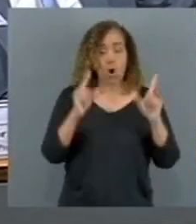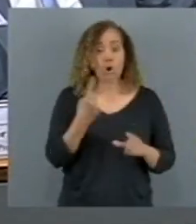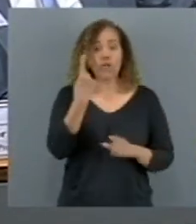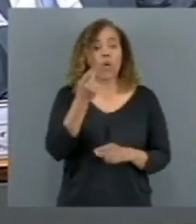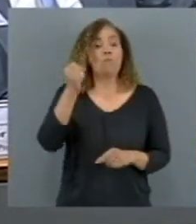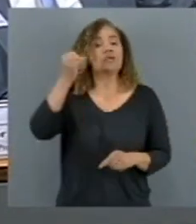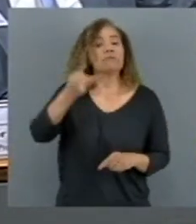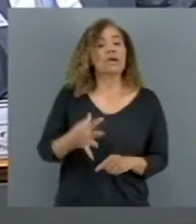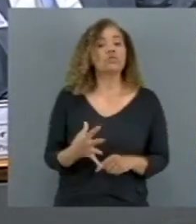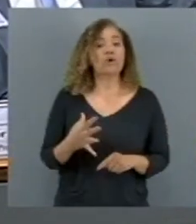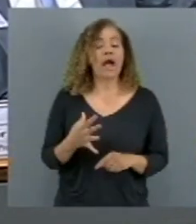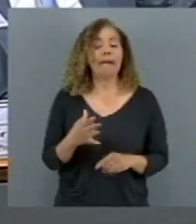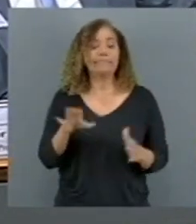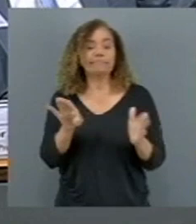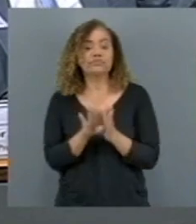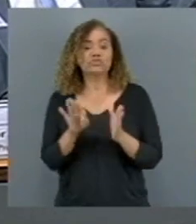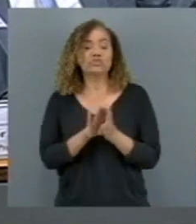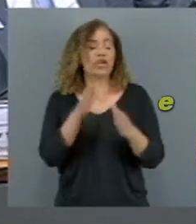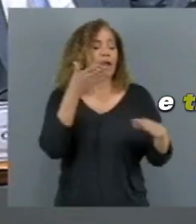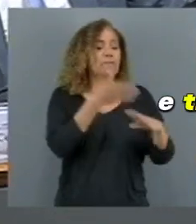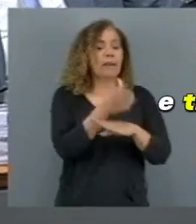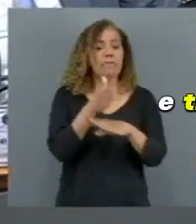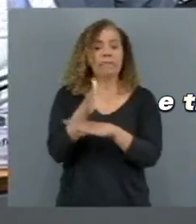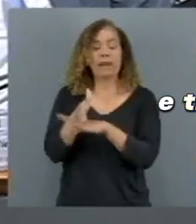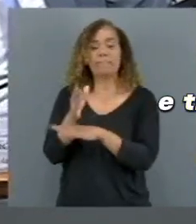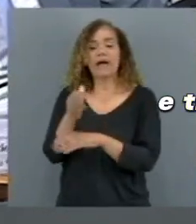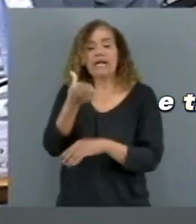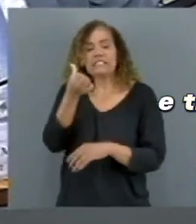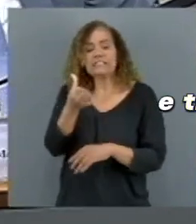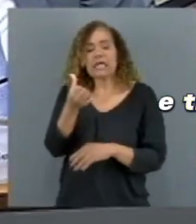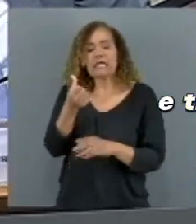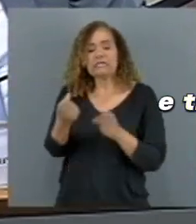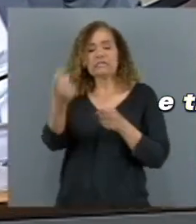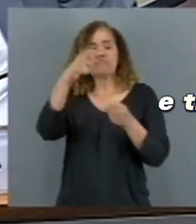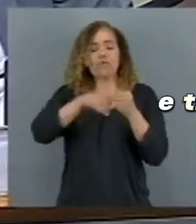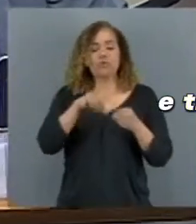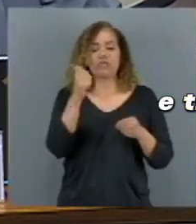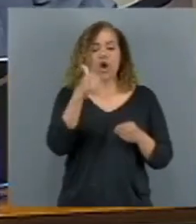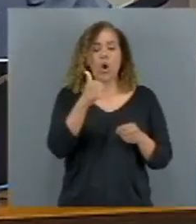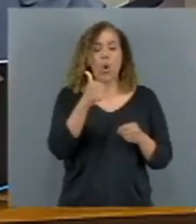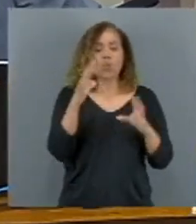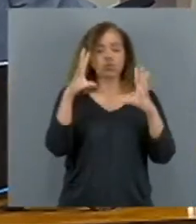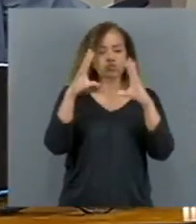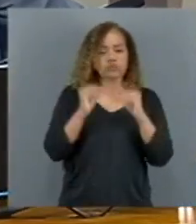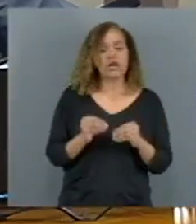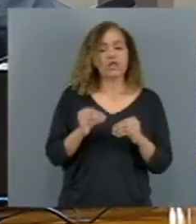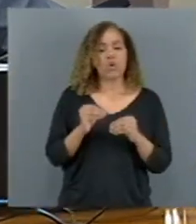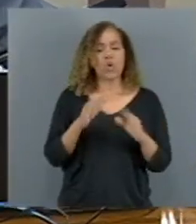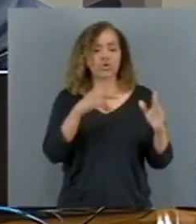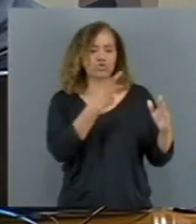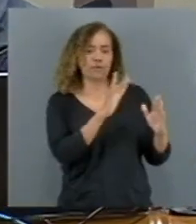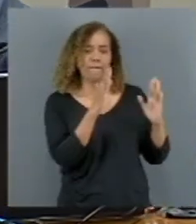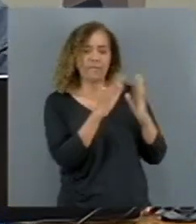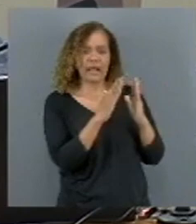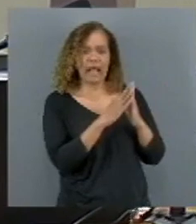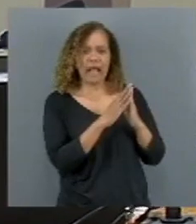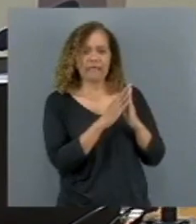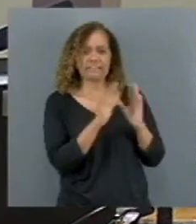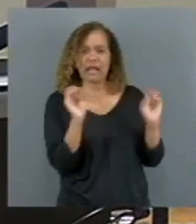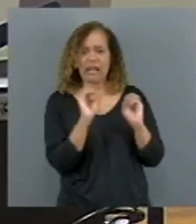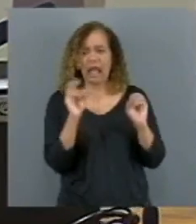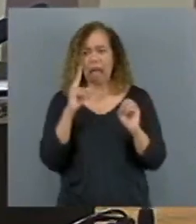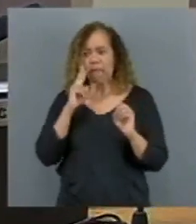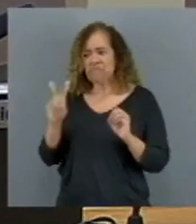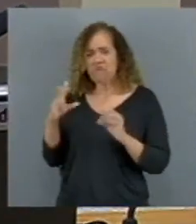madrugada, para chegarem aqui às seis e trabalharem e voltarem às 11 horas da noite às suas casas e nem verem seus